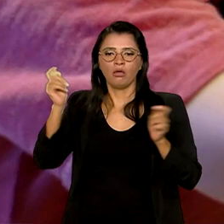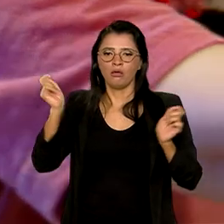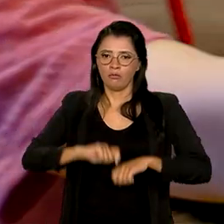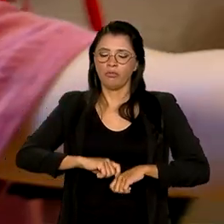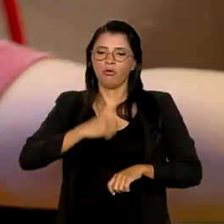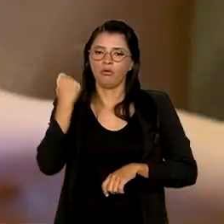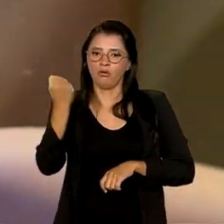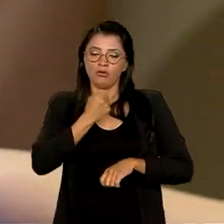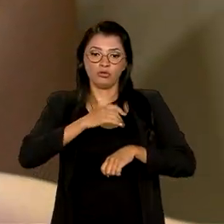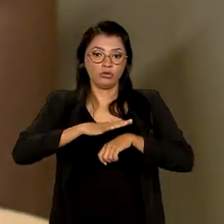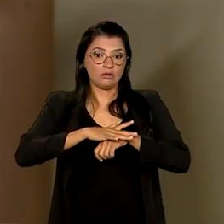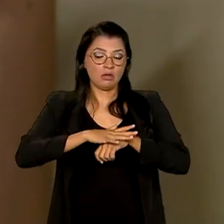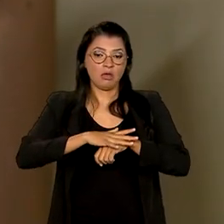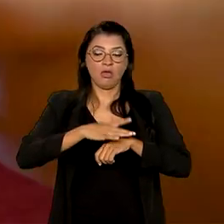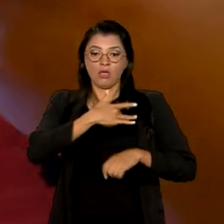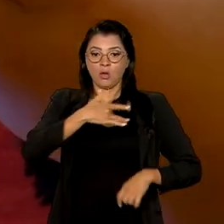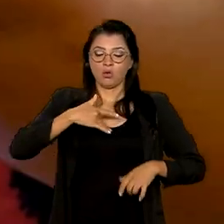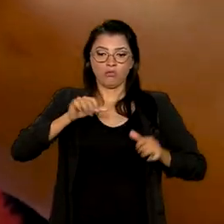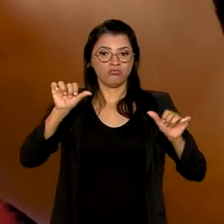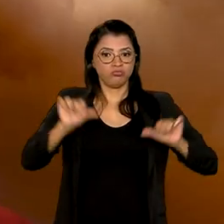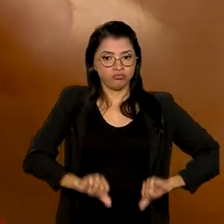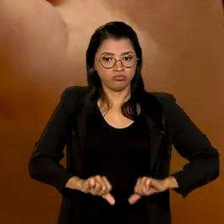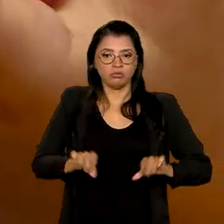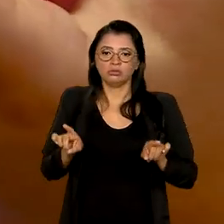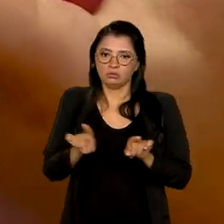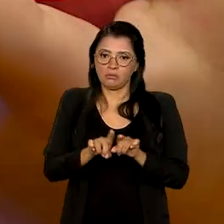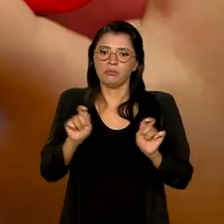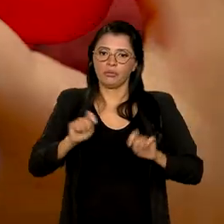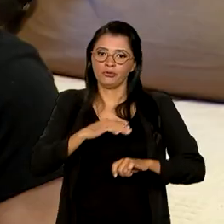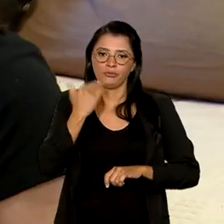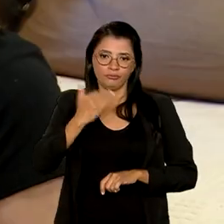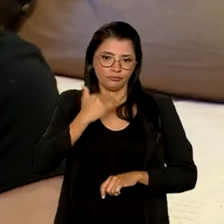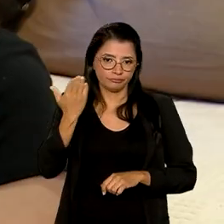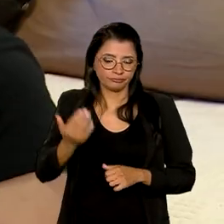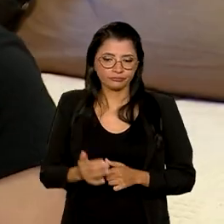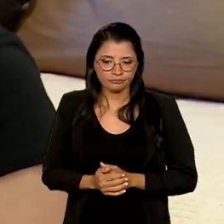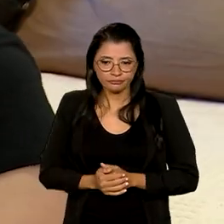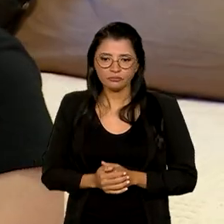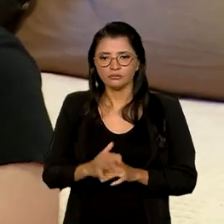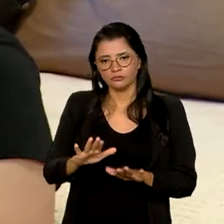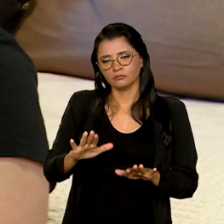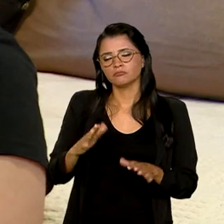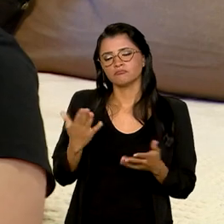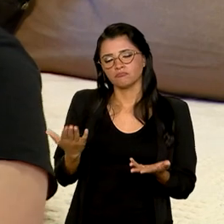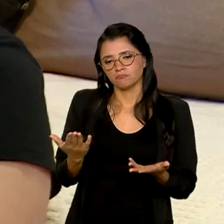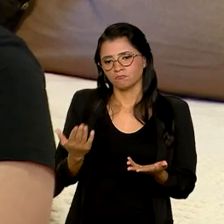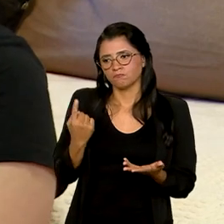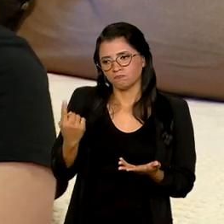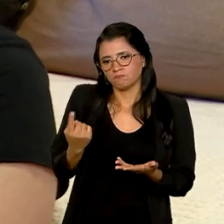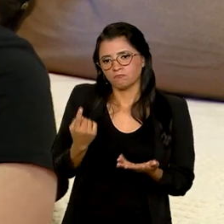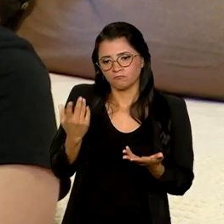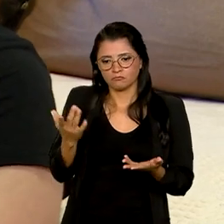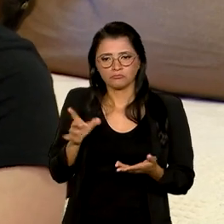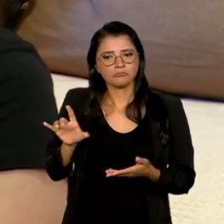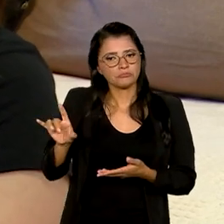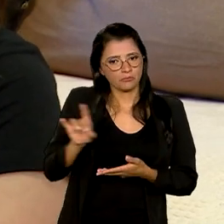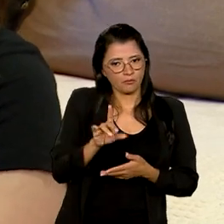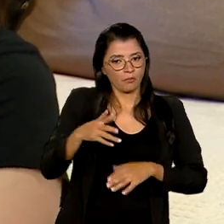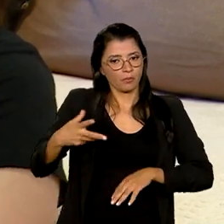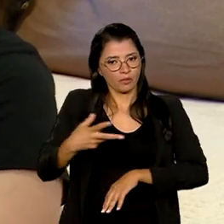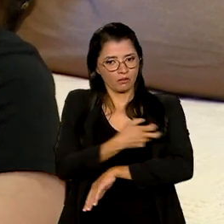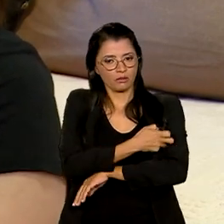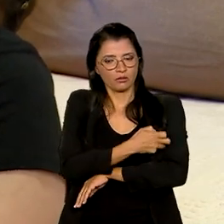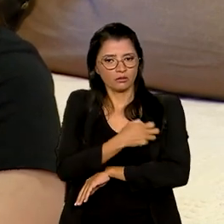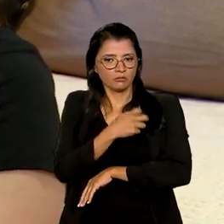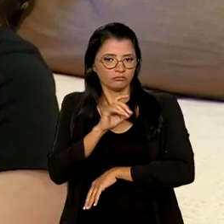seriamente a saúde das pessoas e até levar à morte. Individualmente, cada vacinação